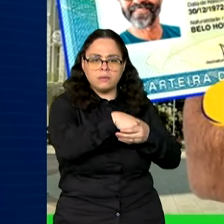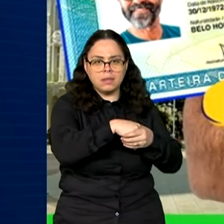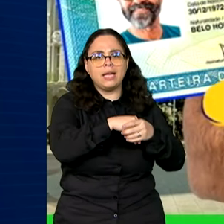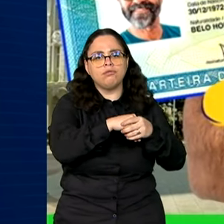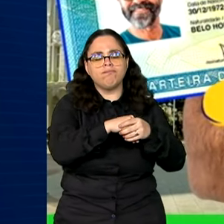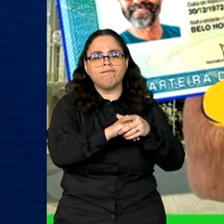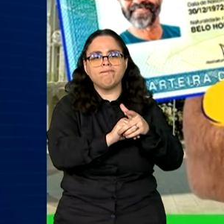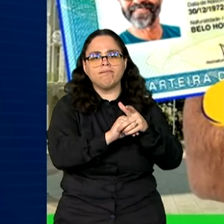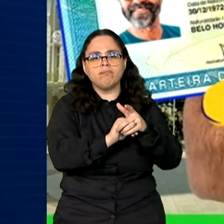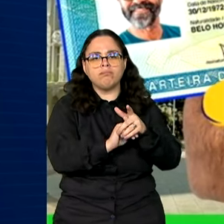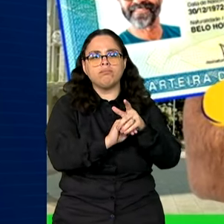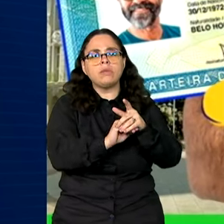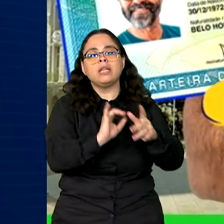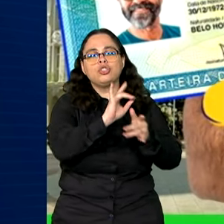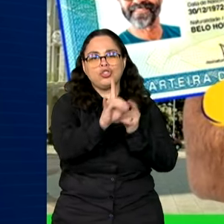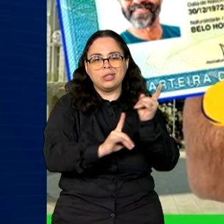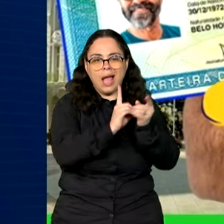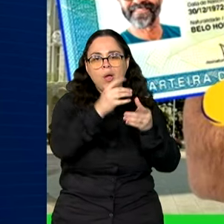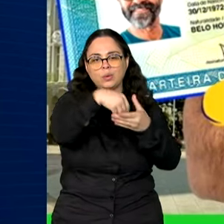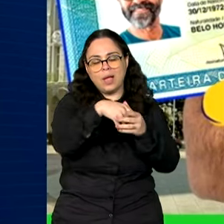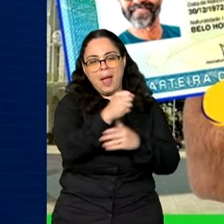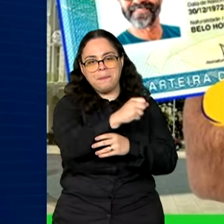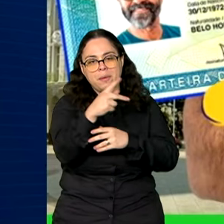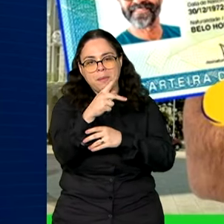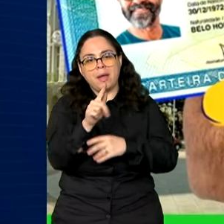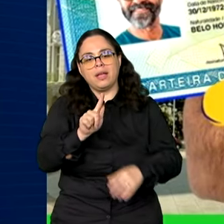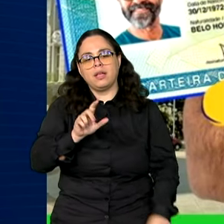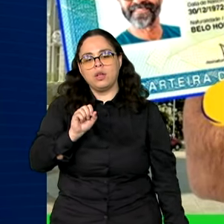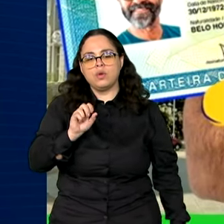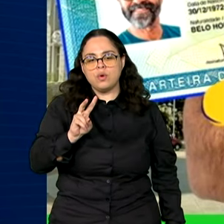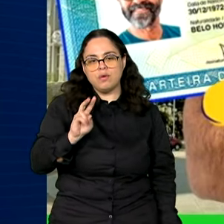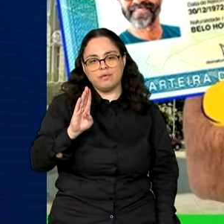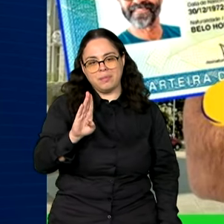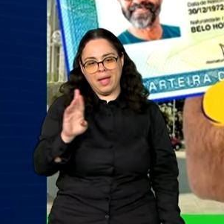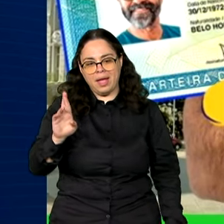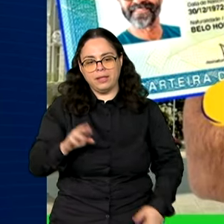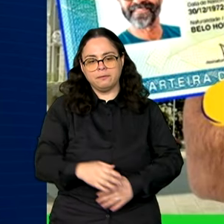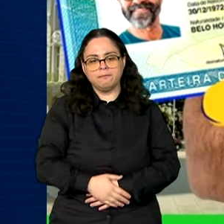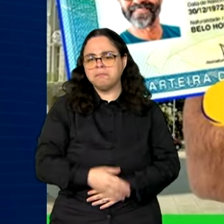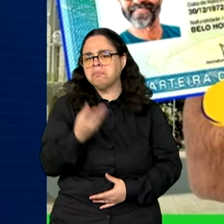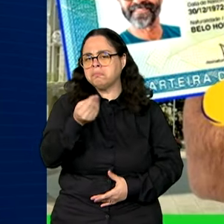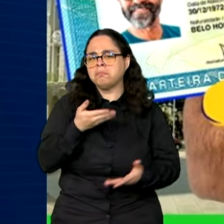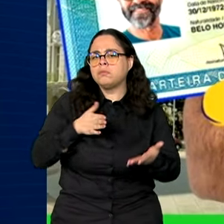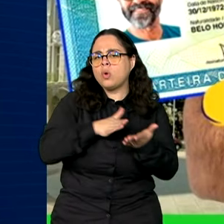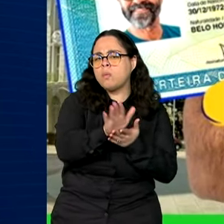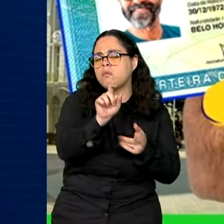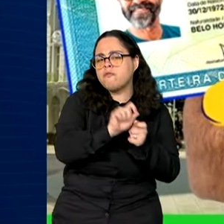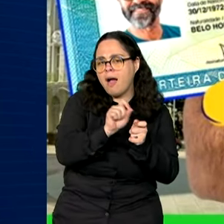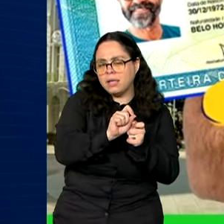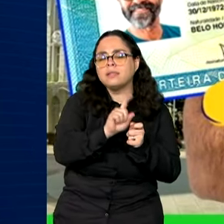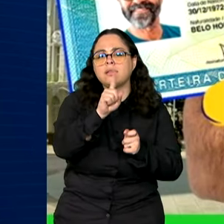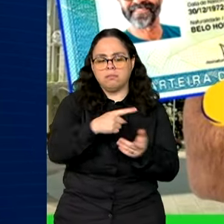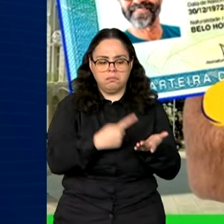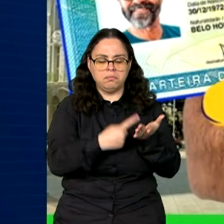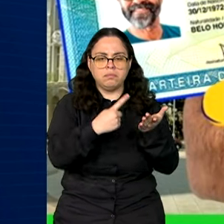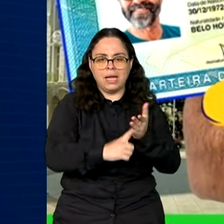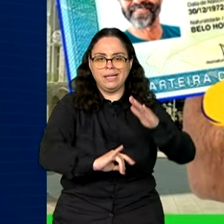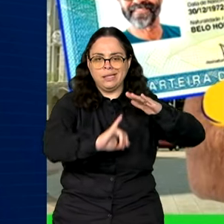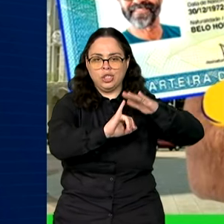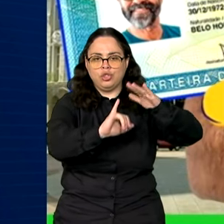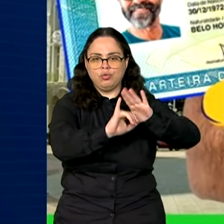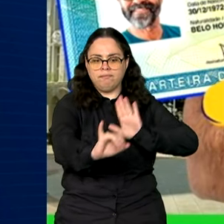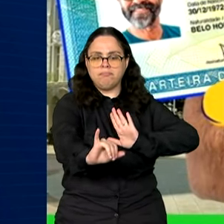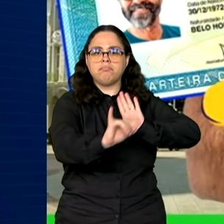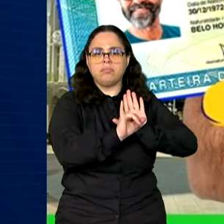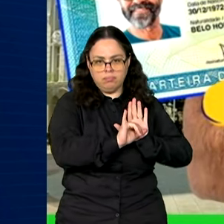formato digital disponível no aplicativo gov.br. A emissão do documento pode ser agendada nos Institutos de